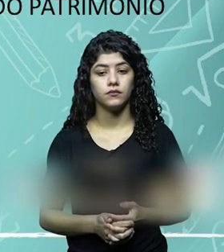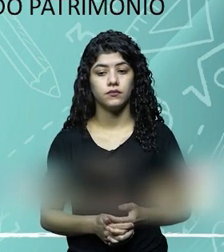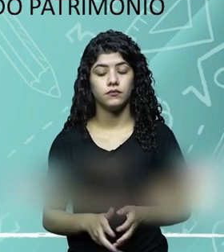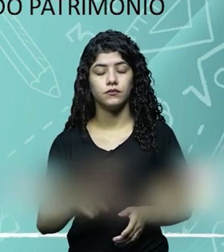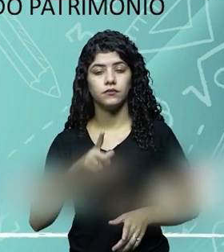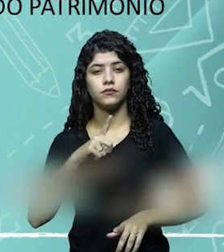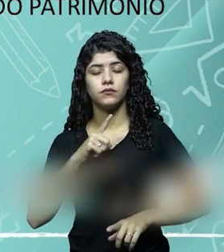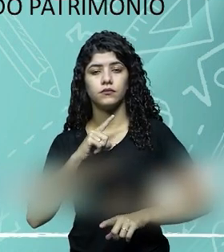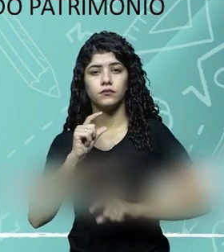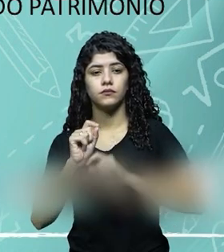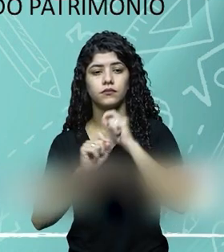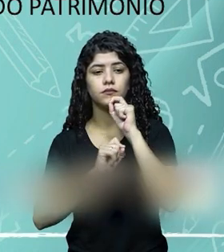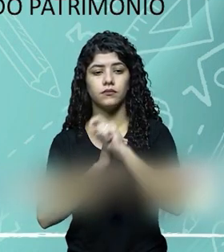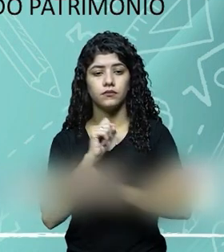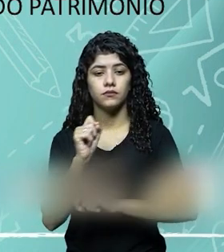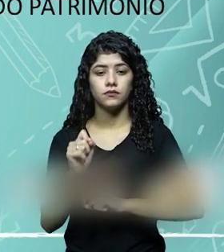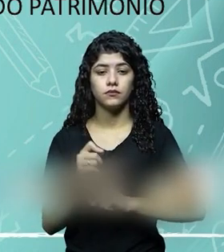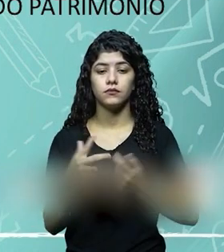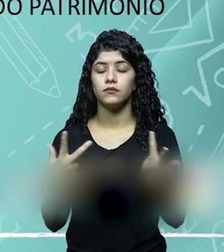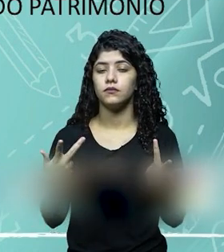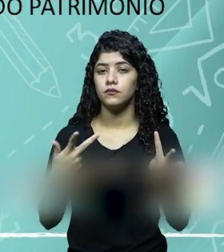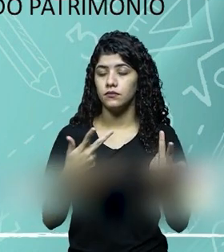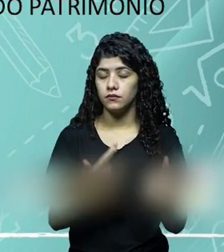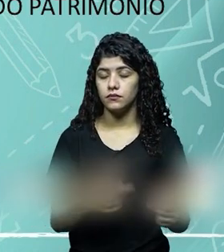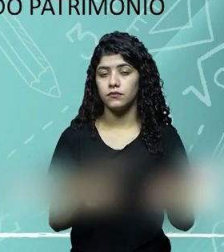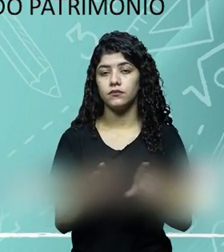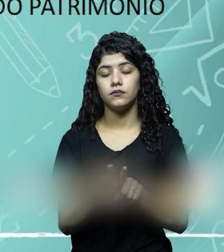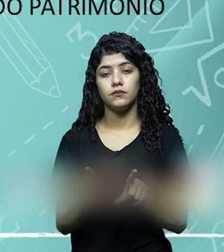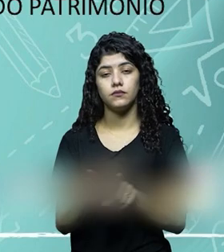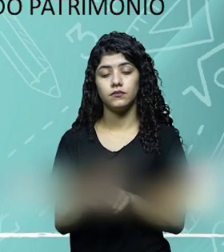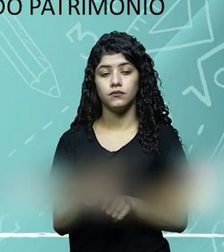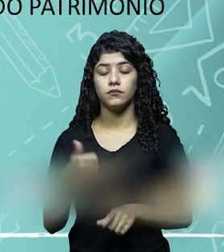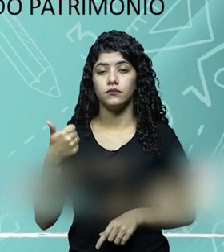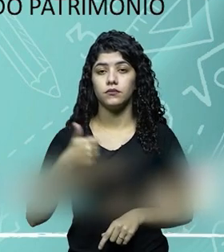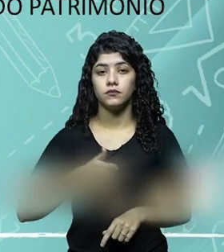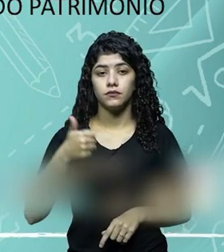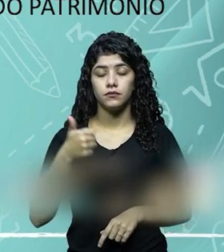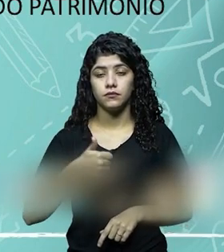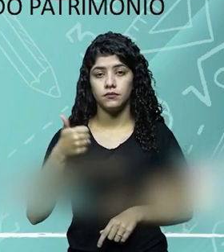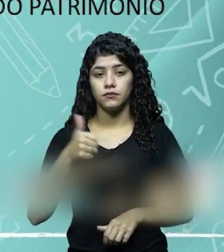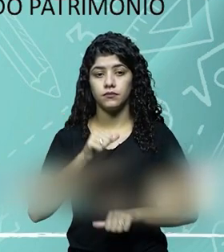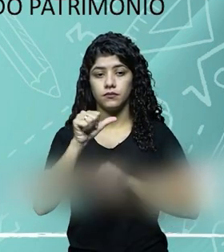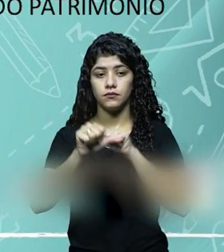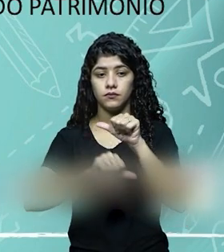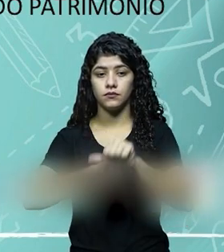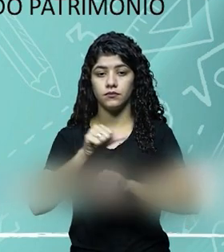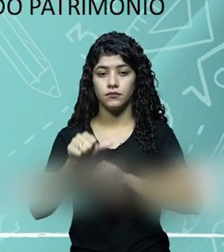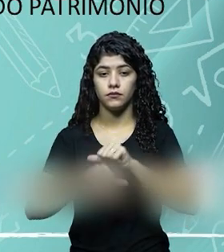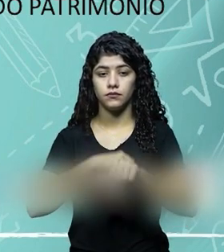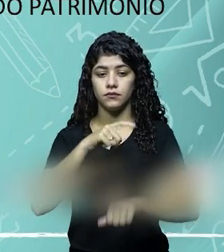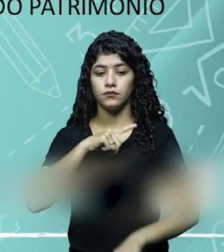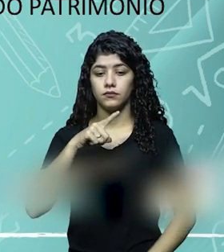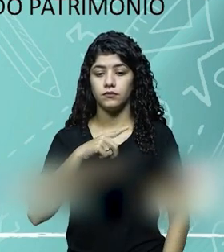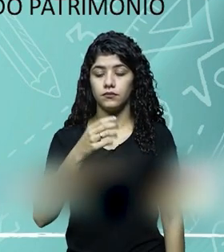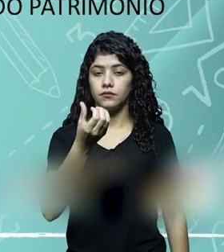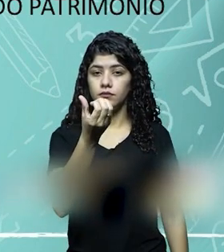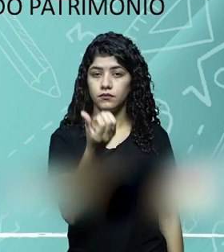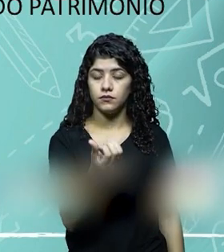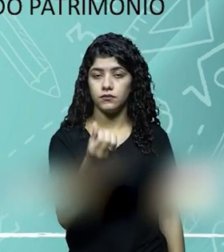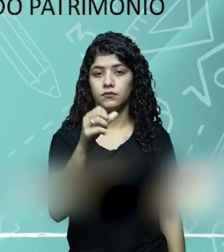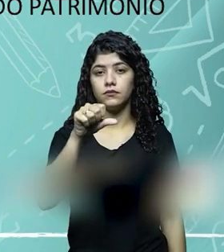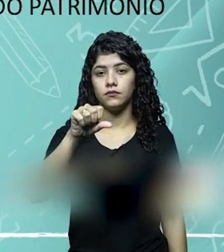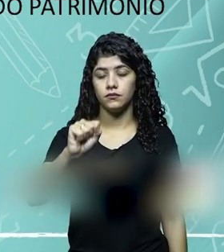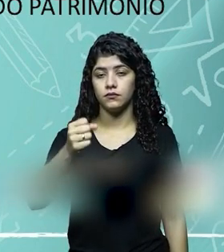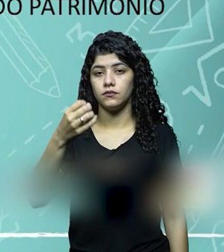patrimonial de agora, nós temos o quê? O mesmo total, então o primeiro balanço registrou, 684